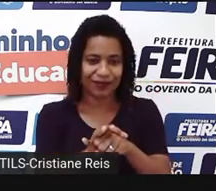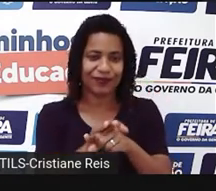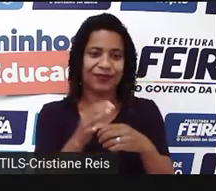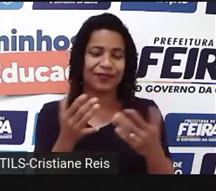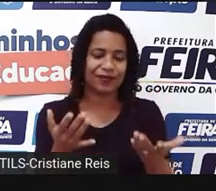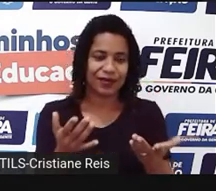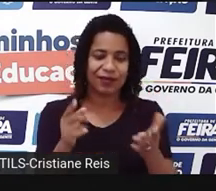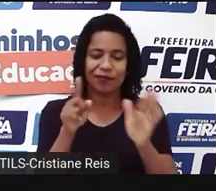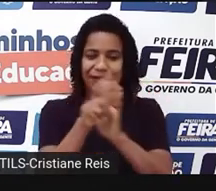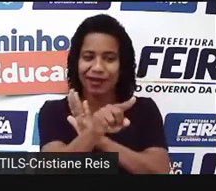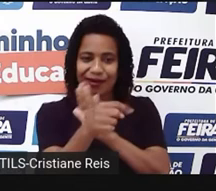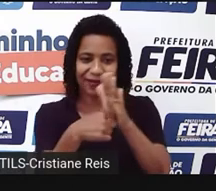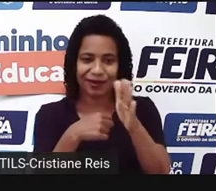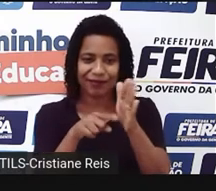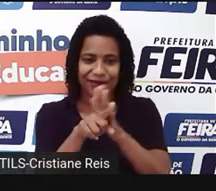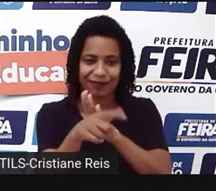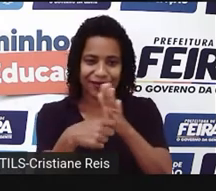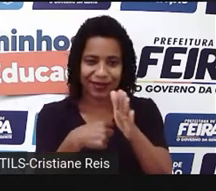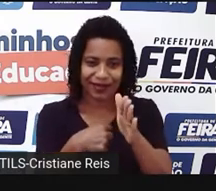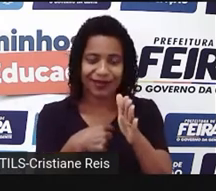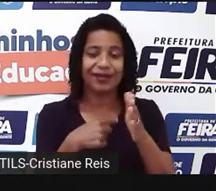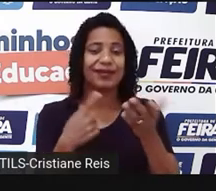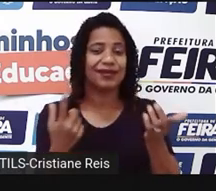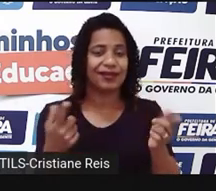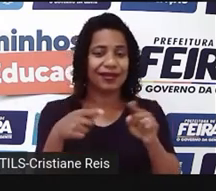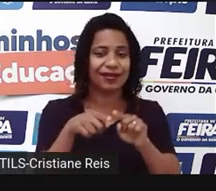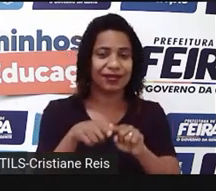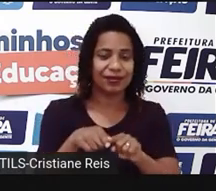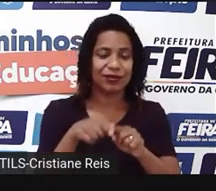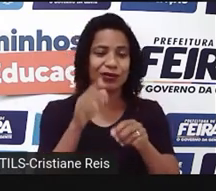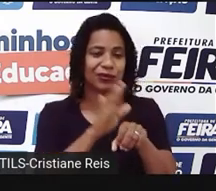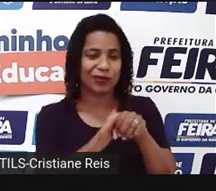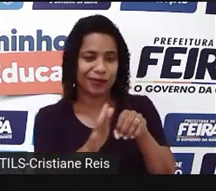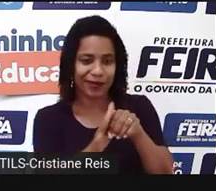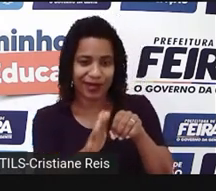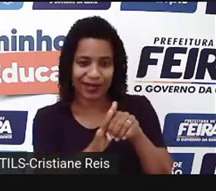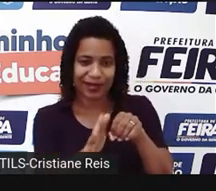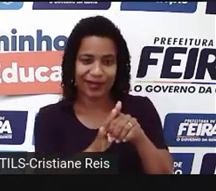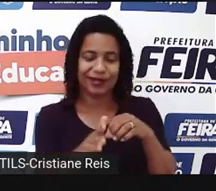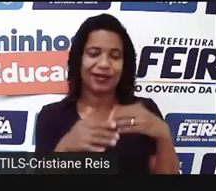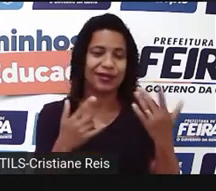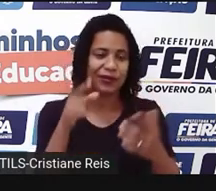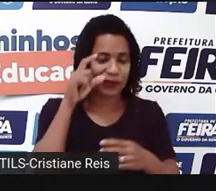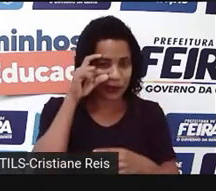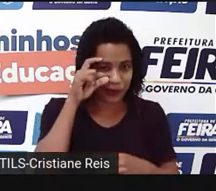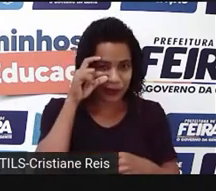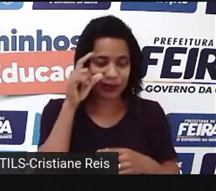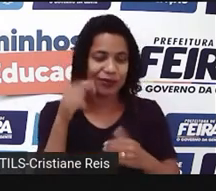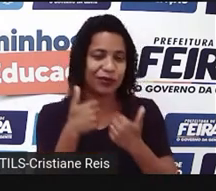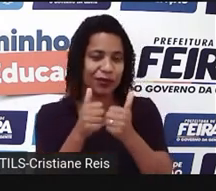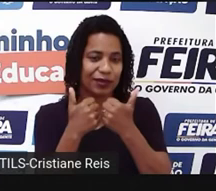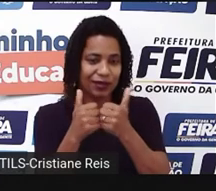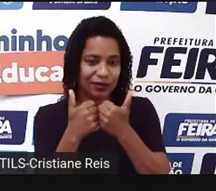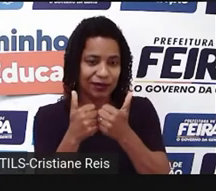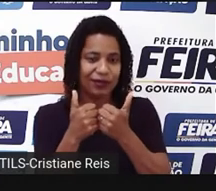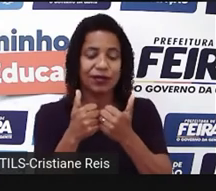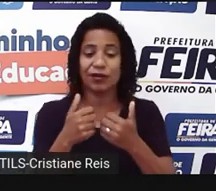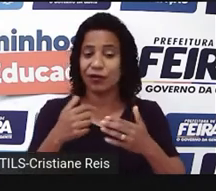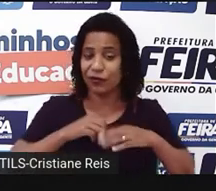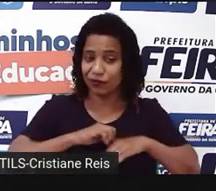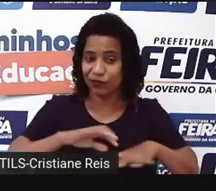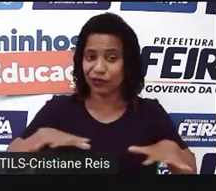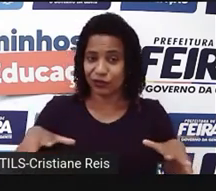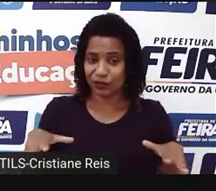jogo de perguntas e respostas, tomato, tomate, glass, óculos, bus, ônibus e dress, vestido.